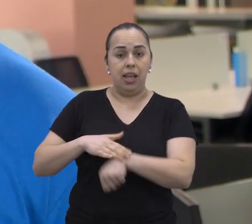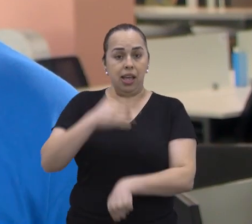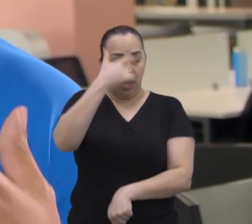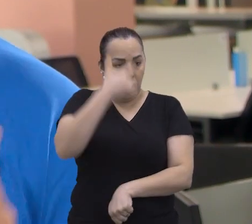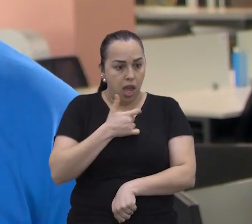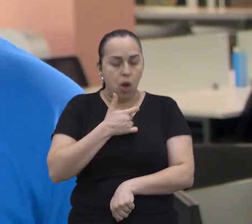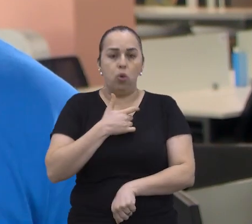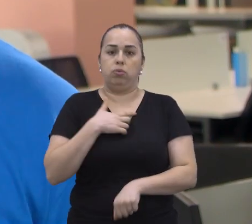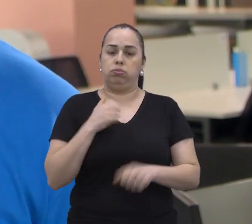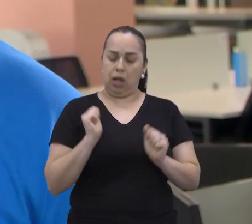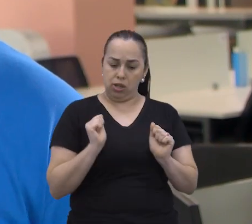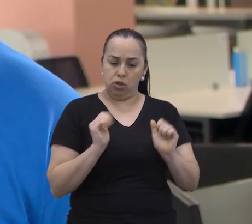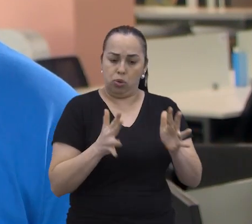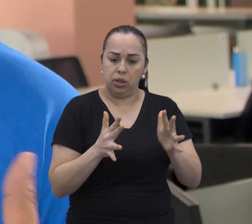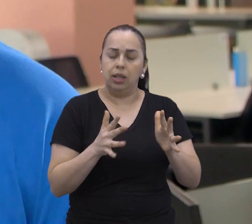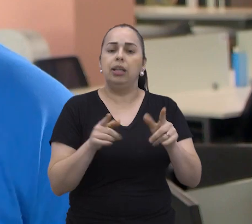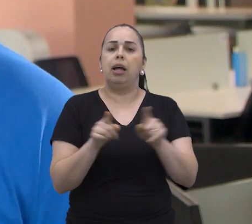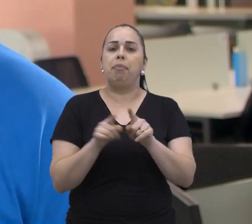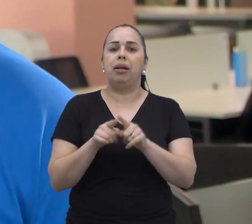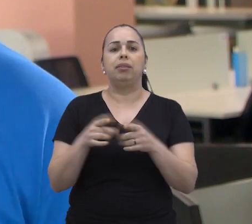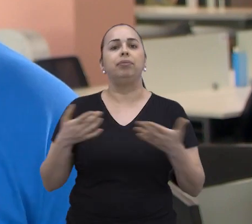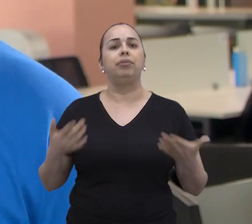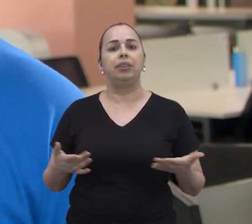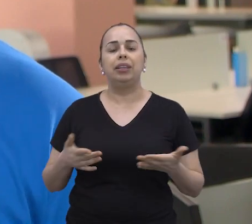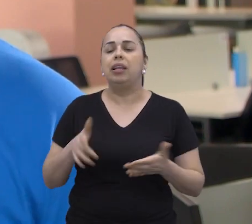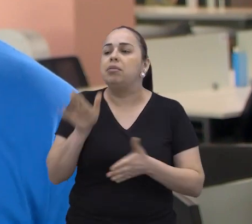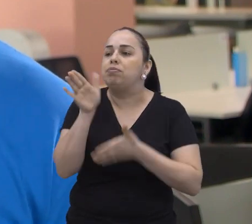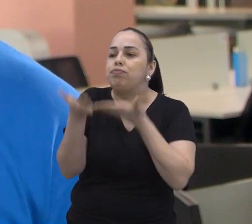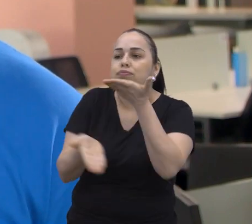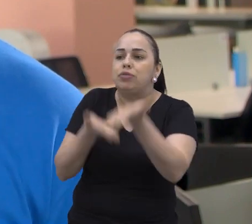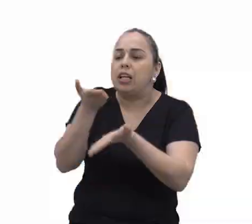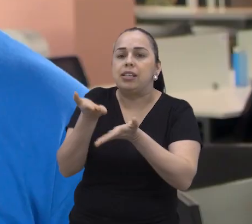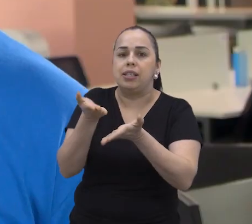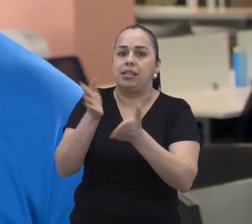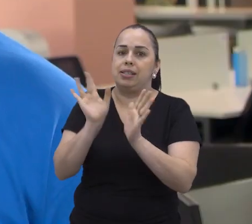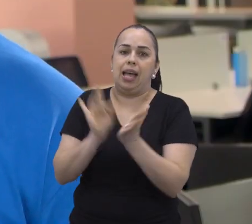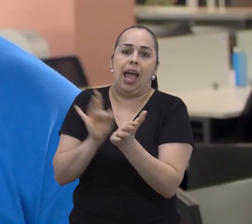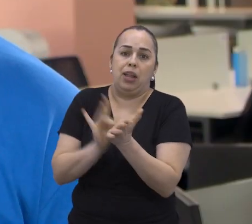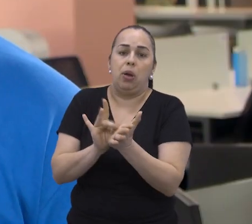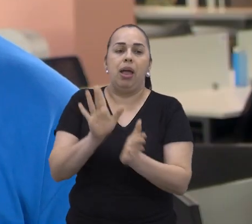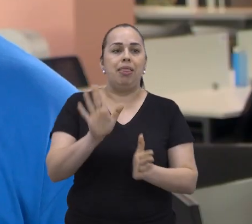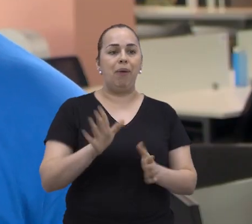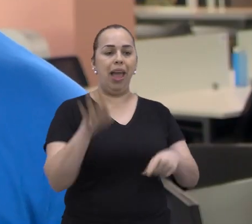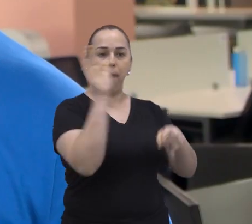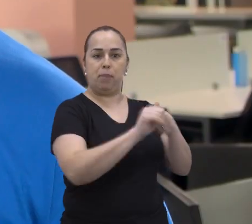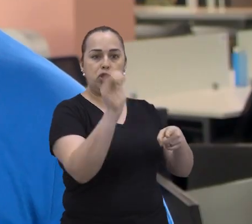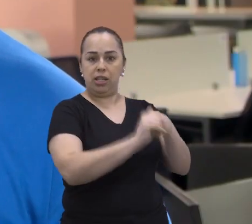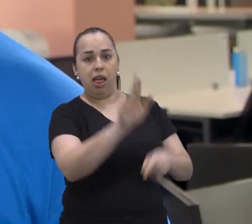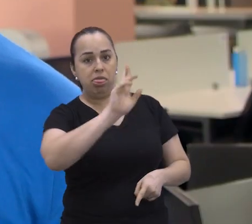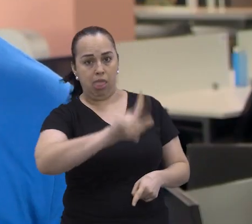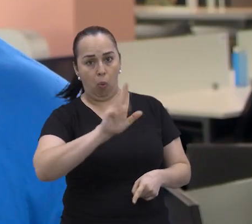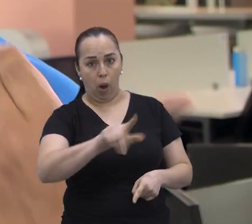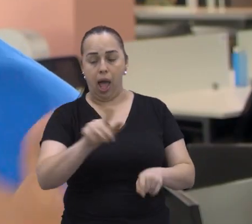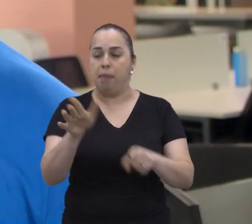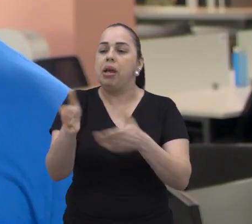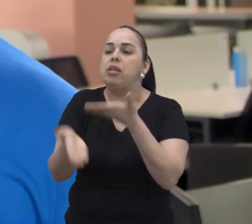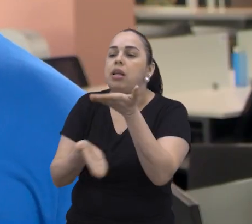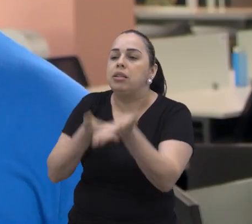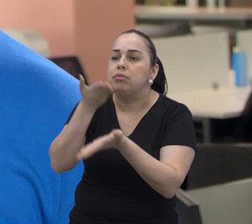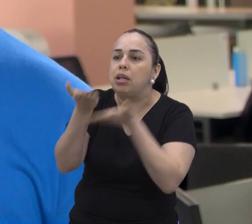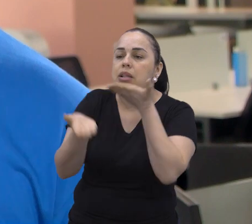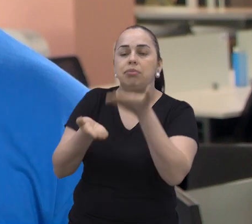seu dia a dia. Então, eu faço isso, eu insiro isso no meu dia a dia e no meu ambiente. O elogio sincero não pode ser o elogio marqueteiro, de